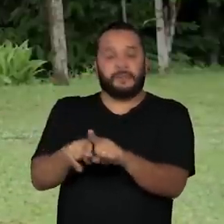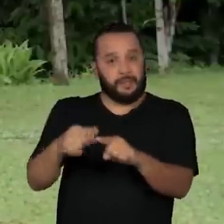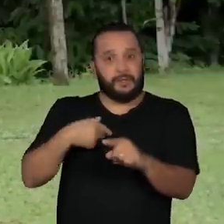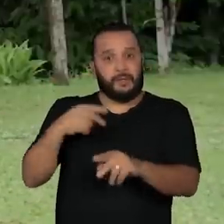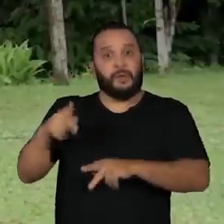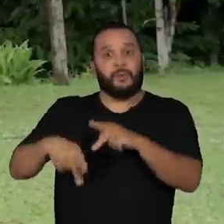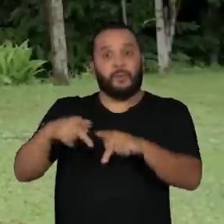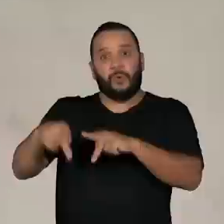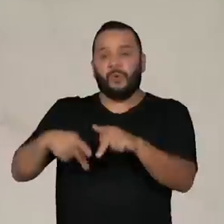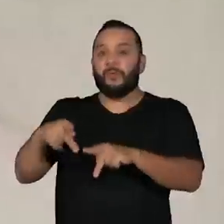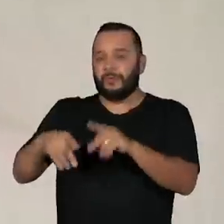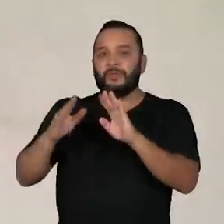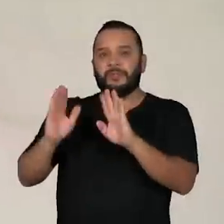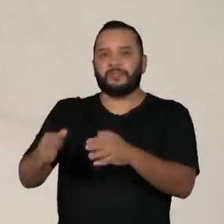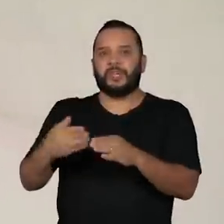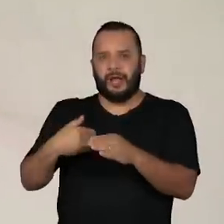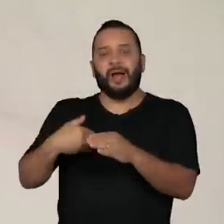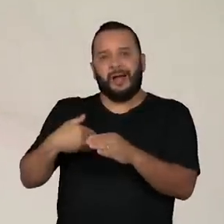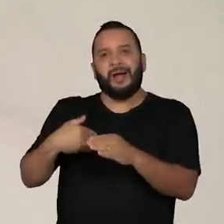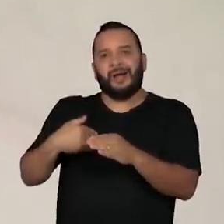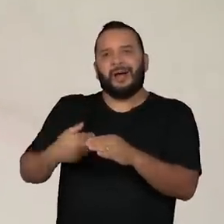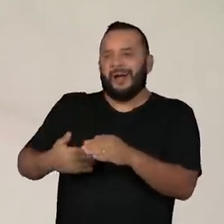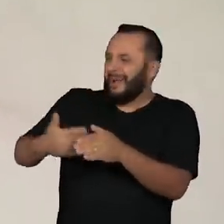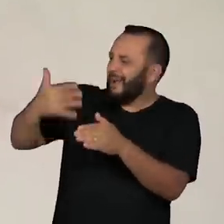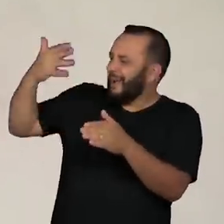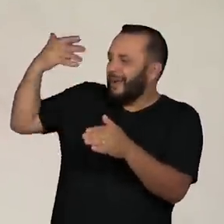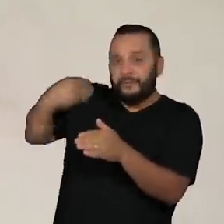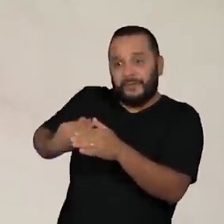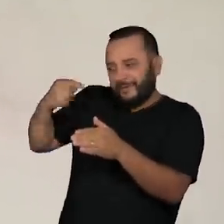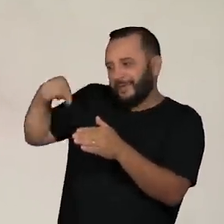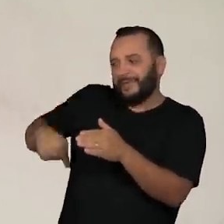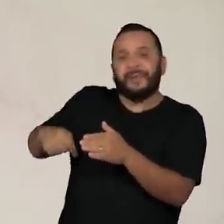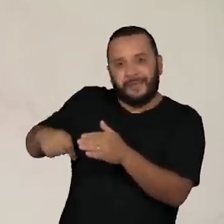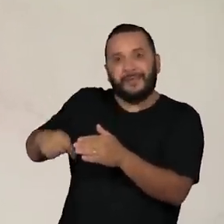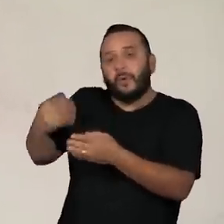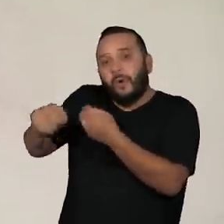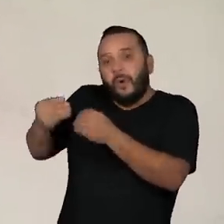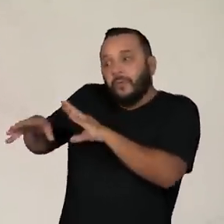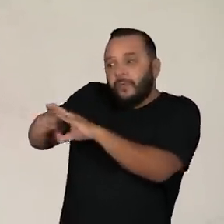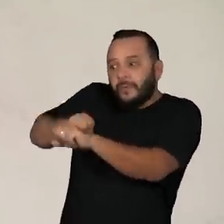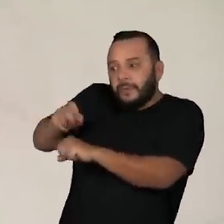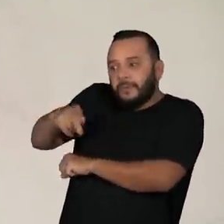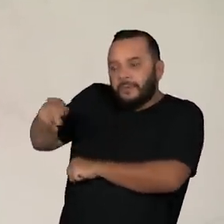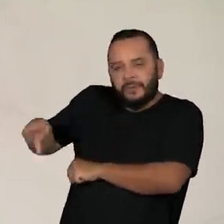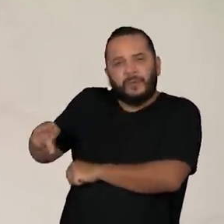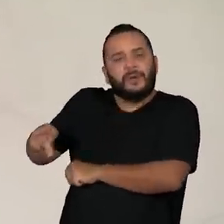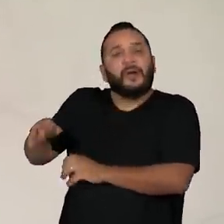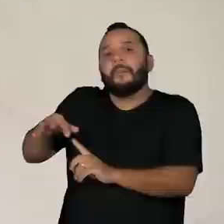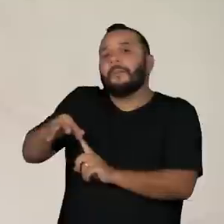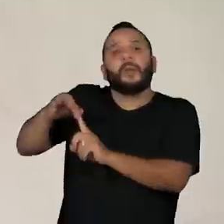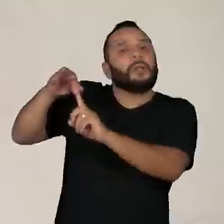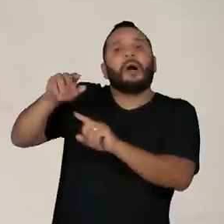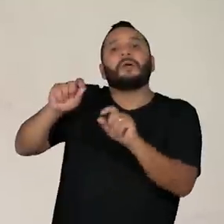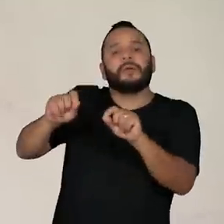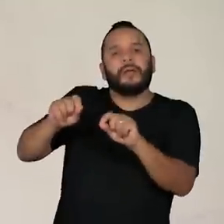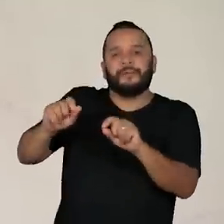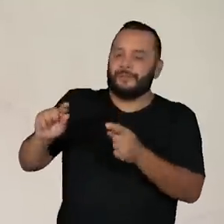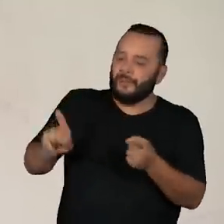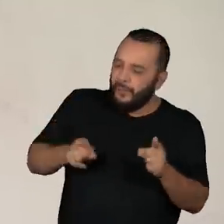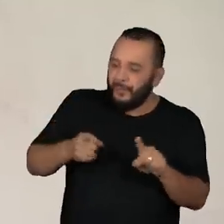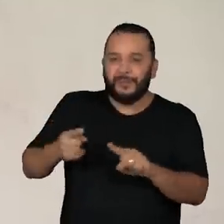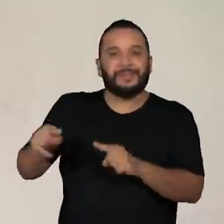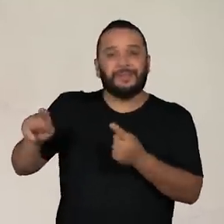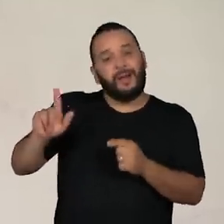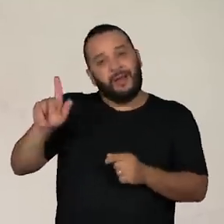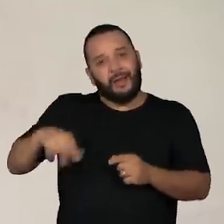a formação dos professores. Quais são as prioridades e como que a gente vai avançar? É na música? É nos plantios?